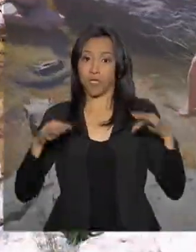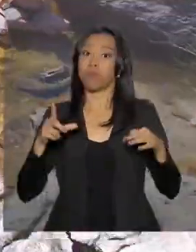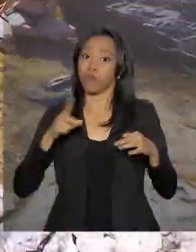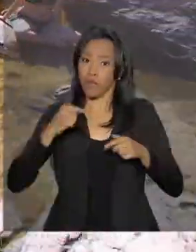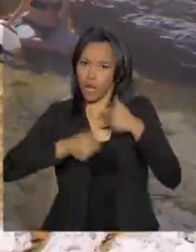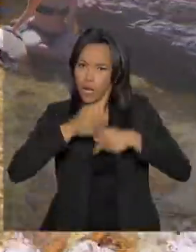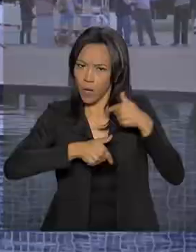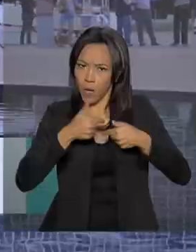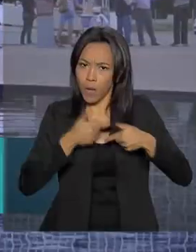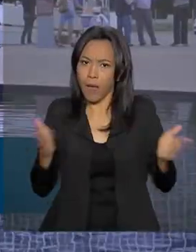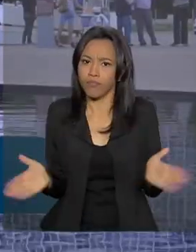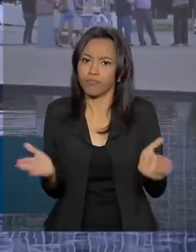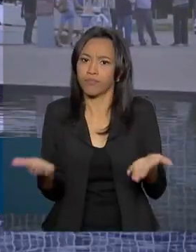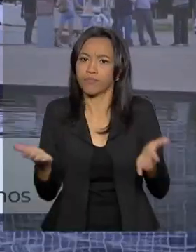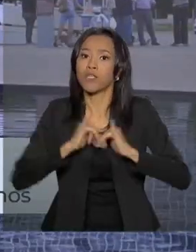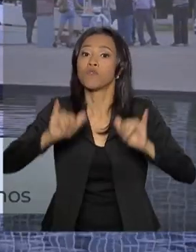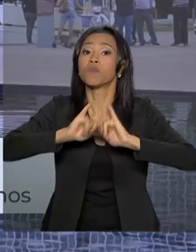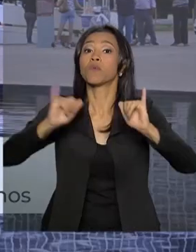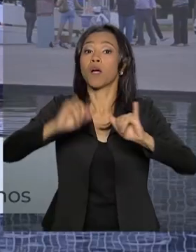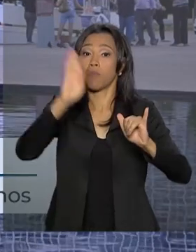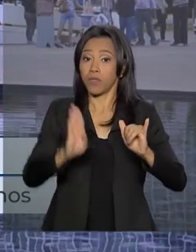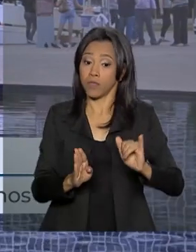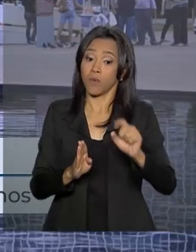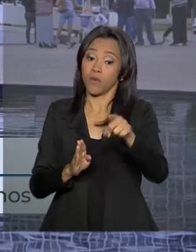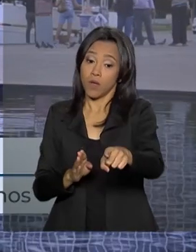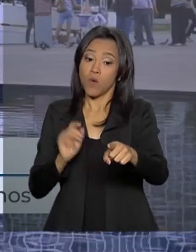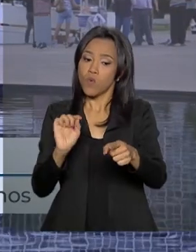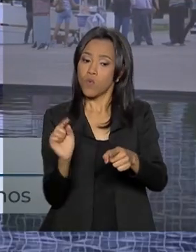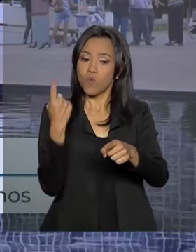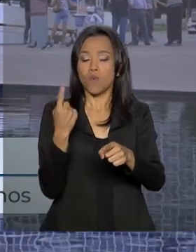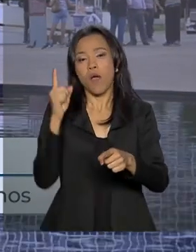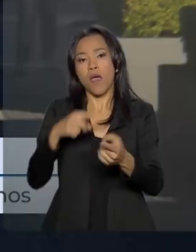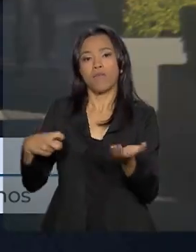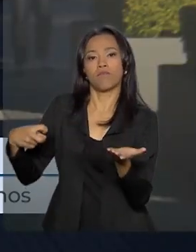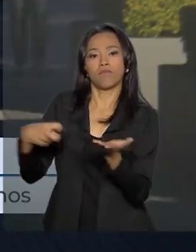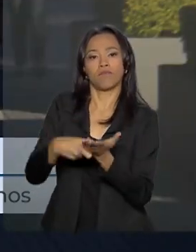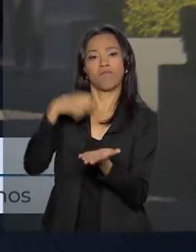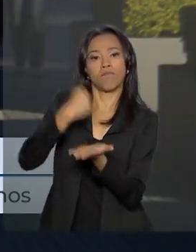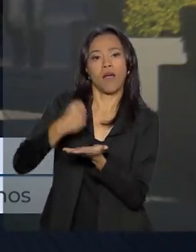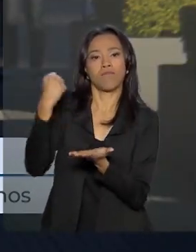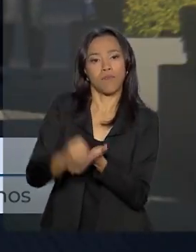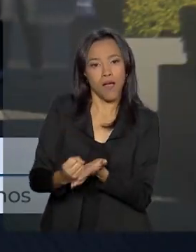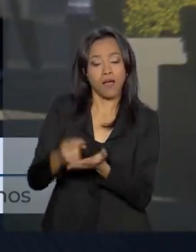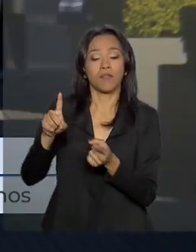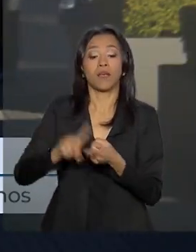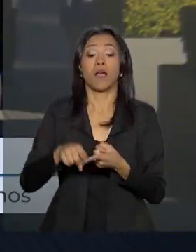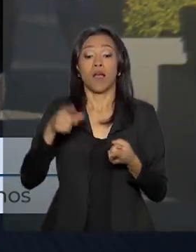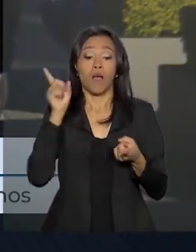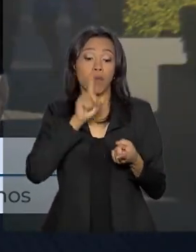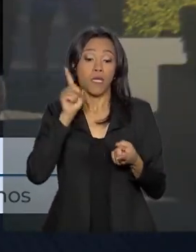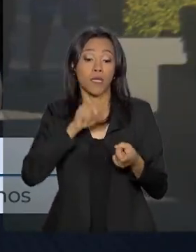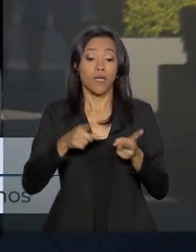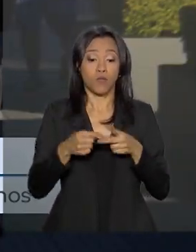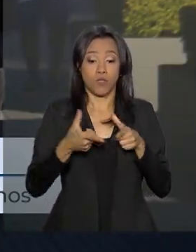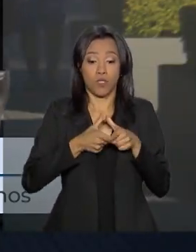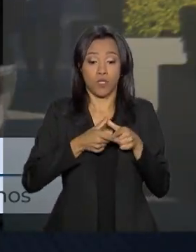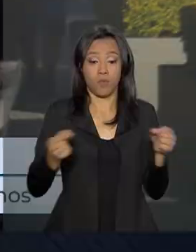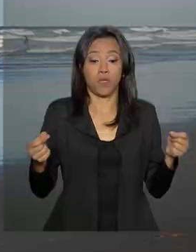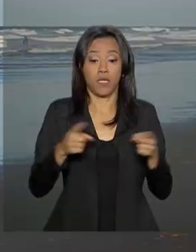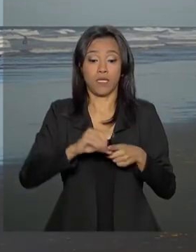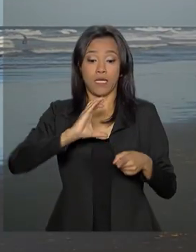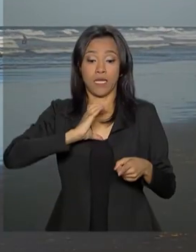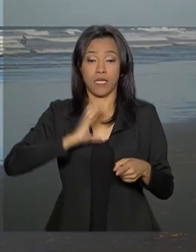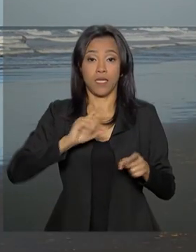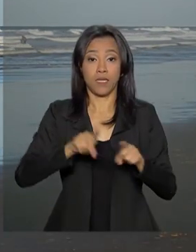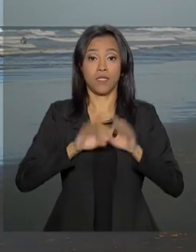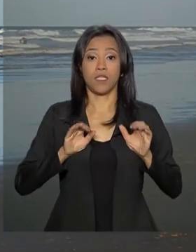aquecer esse mercado. Entre as ações está a implantação do visto eletrônico para americanos, japoneses, canadenses e australianos.